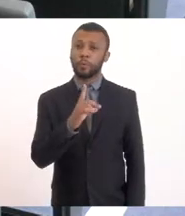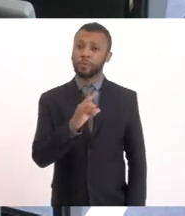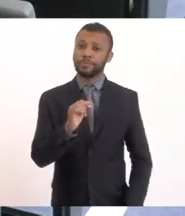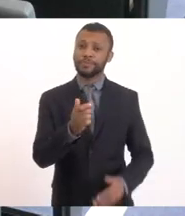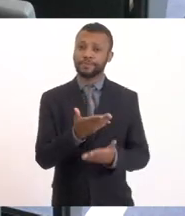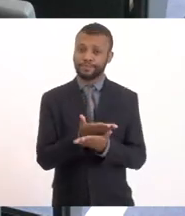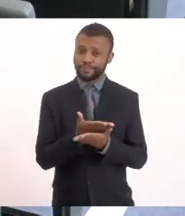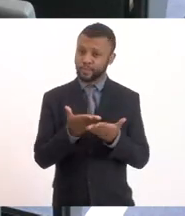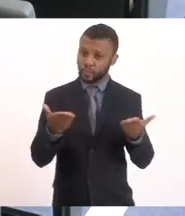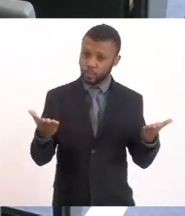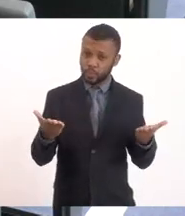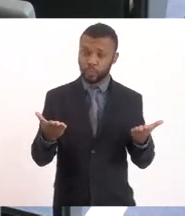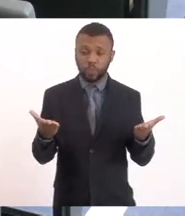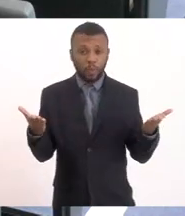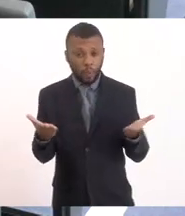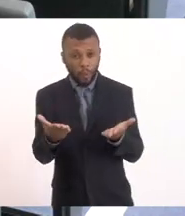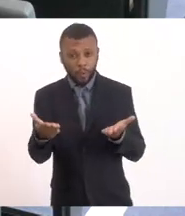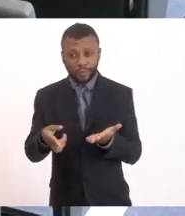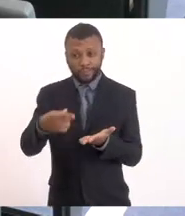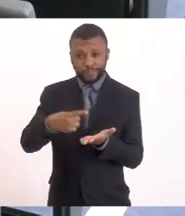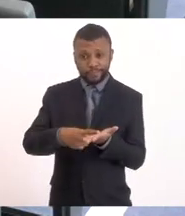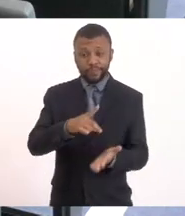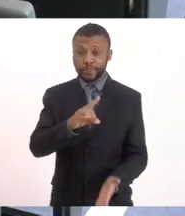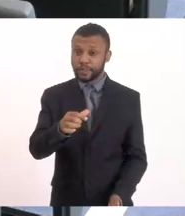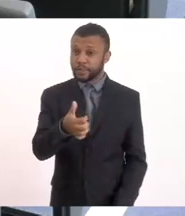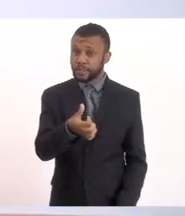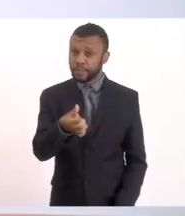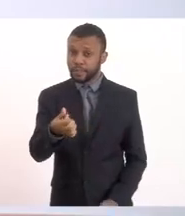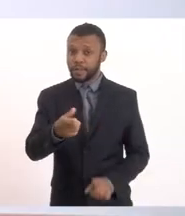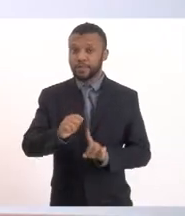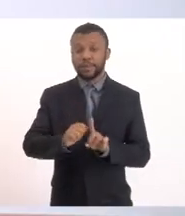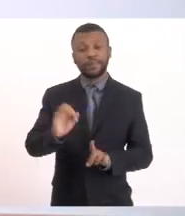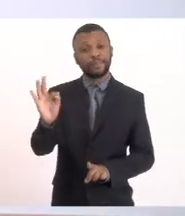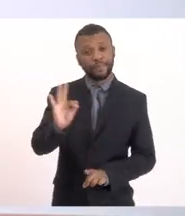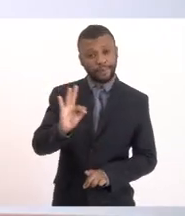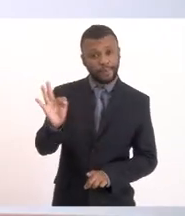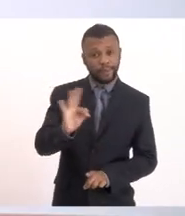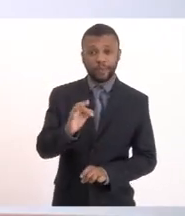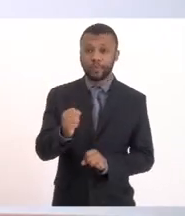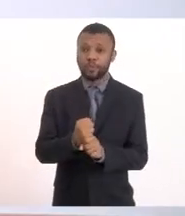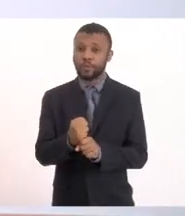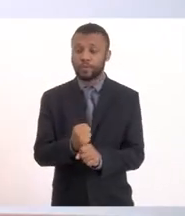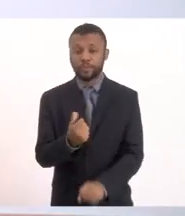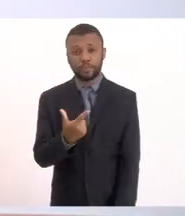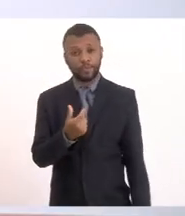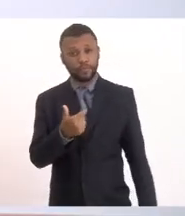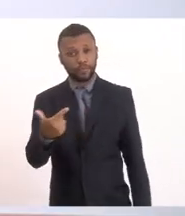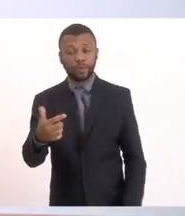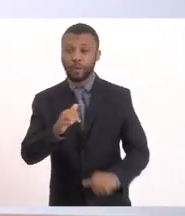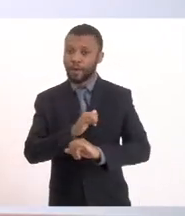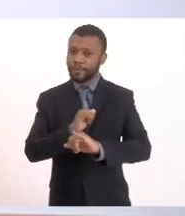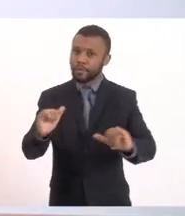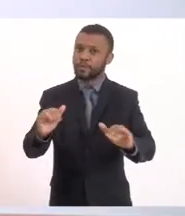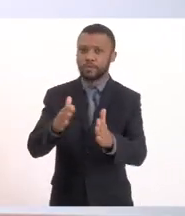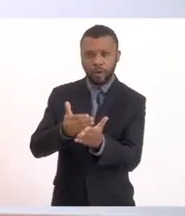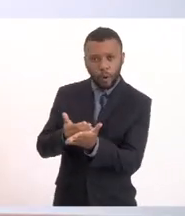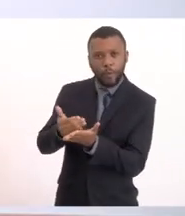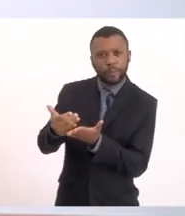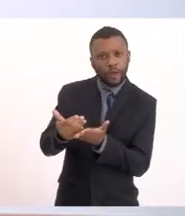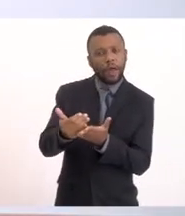de 2022, declaro aberta a primeira audiência pública da Comissão de Defesa do Meio Ambiente para tratar do tema